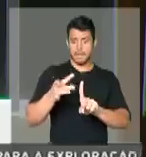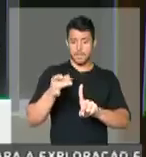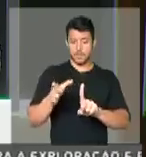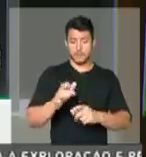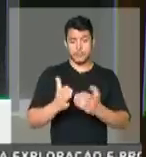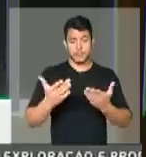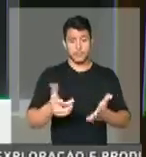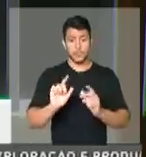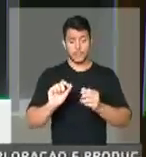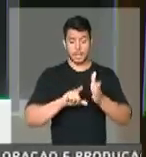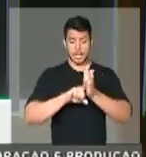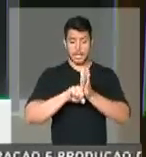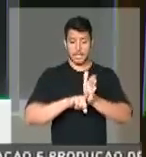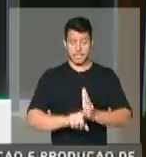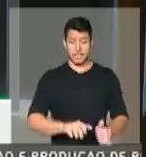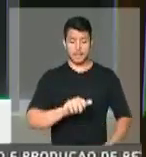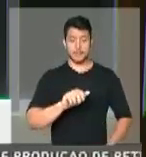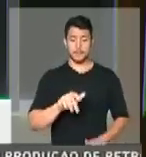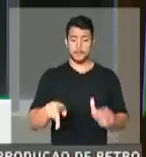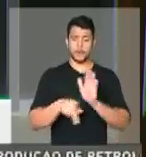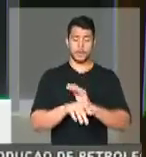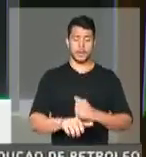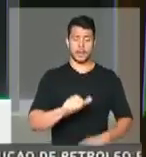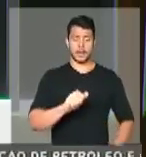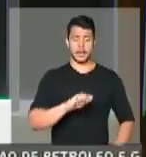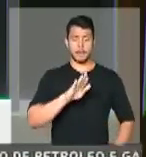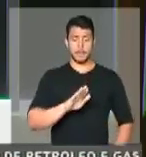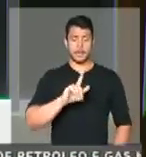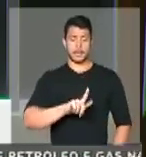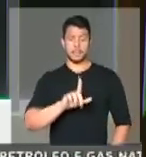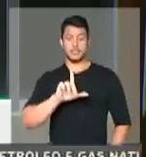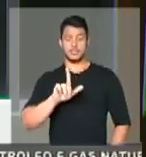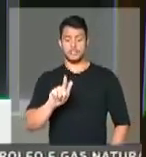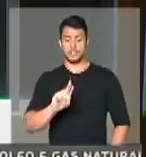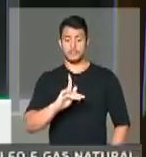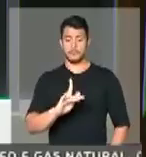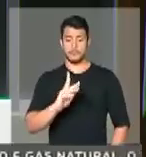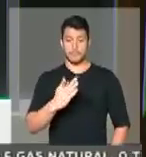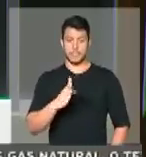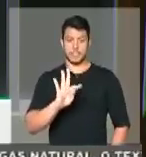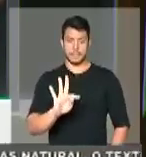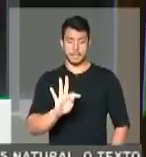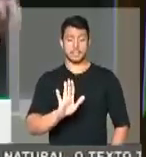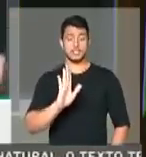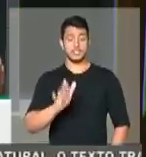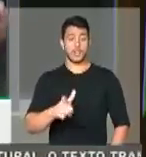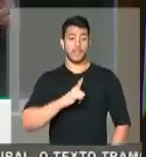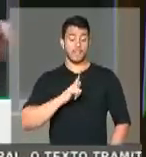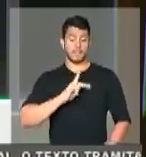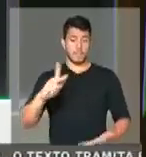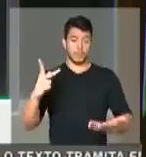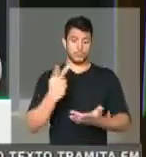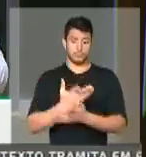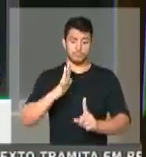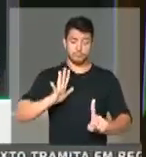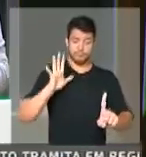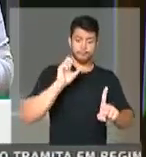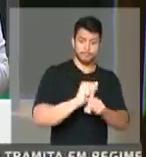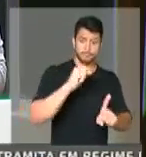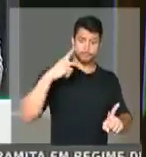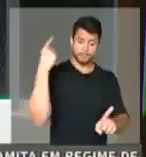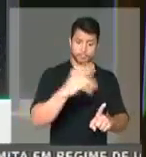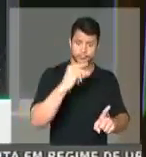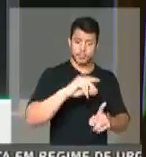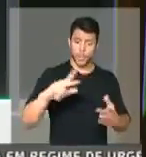recentemente pela AB LGBT, mostrou que 60% da população LGBT já foi agredida verbal ou